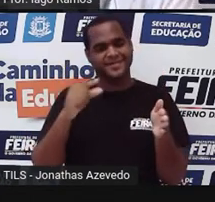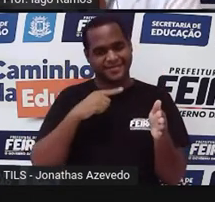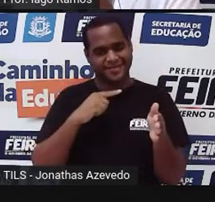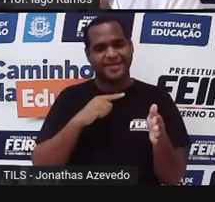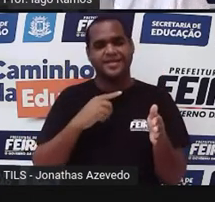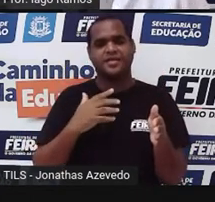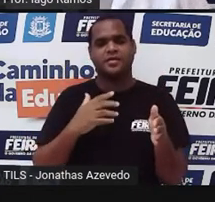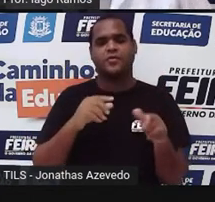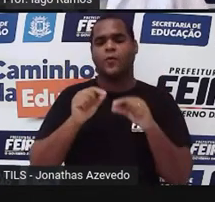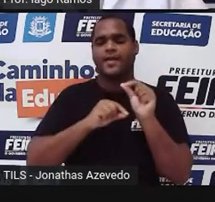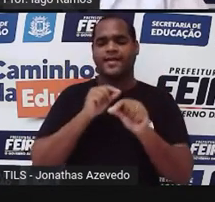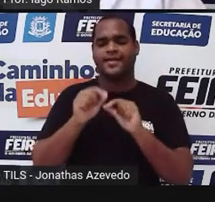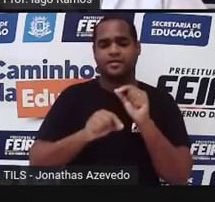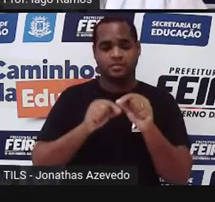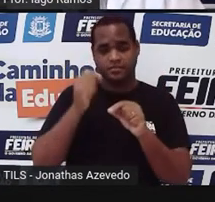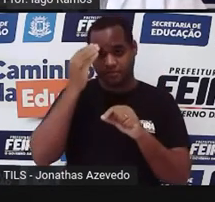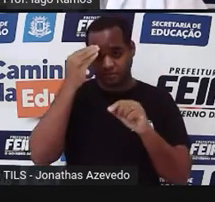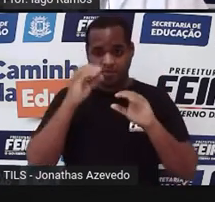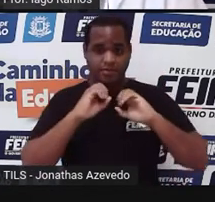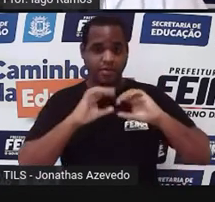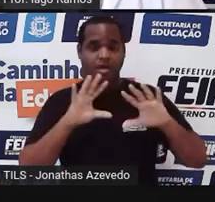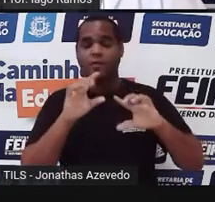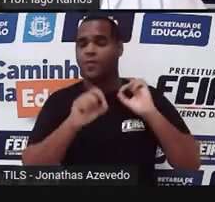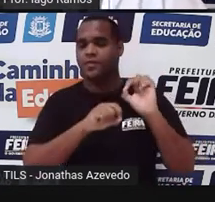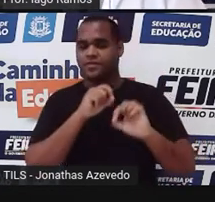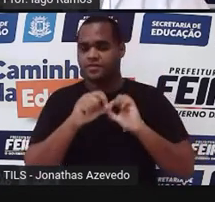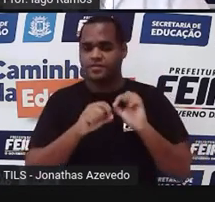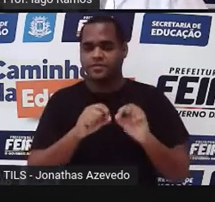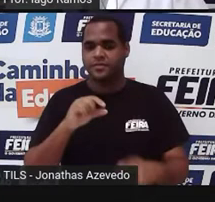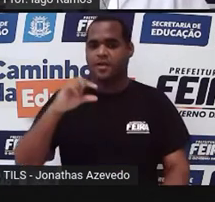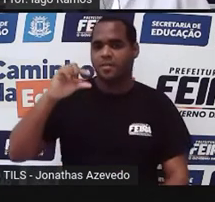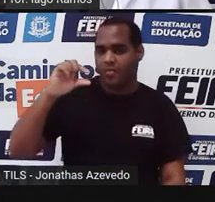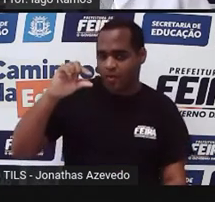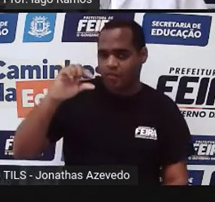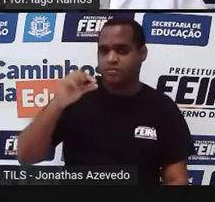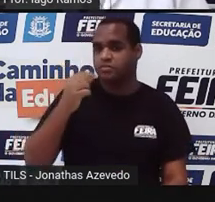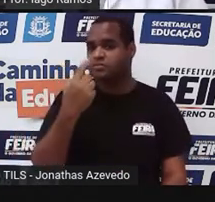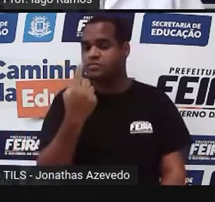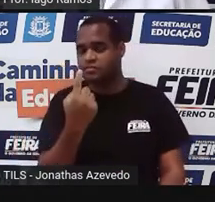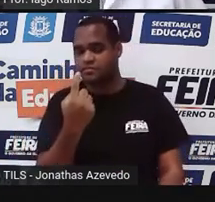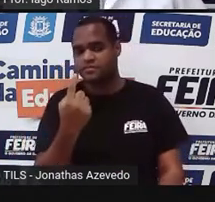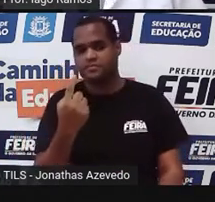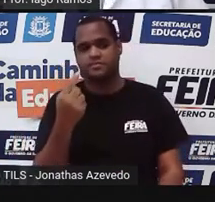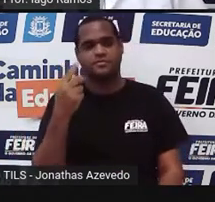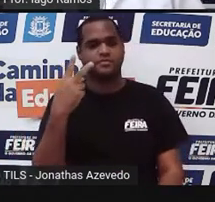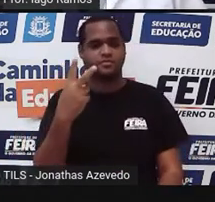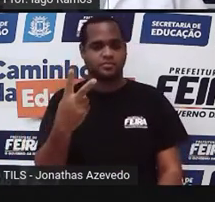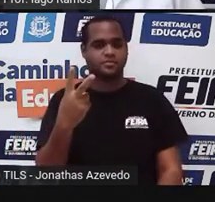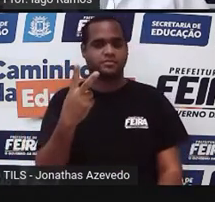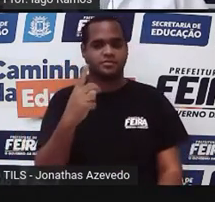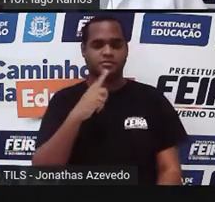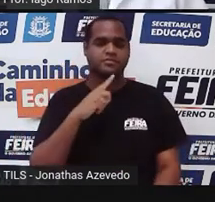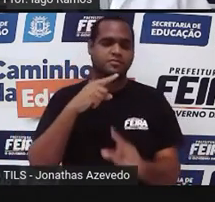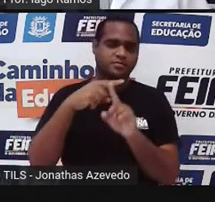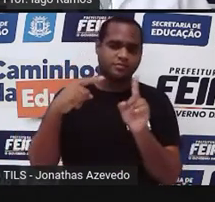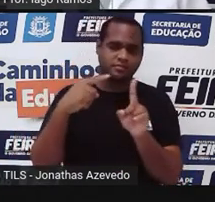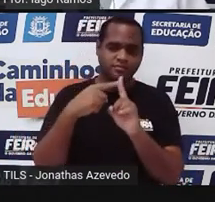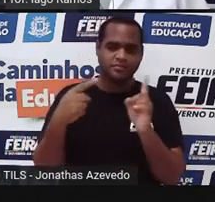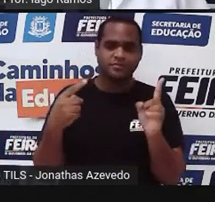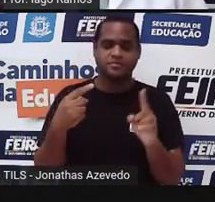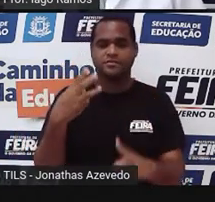né? O quanto foi que a gente entendeu da aula? Entendeu pouco pra número um? Dois? Metade?